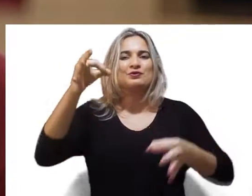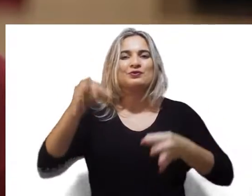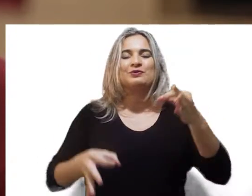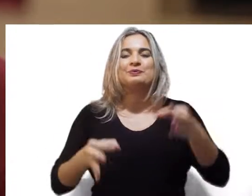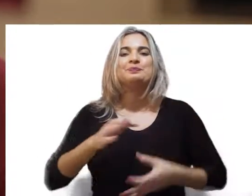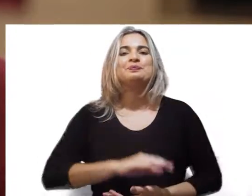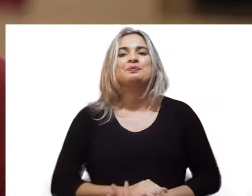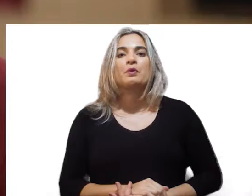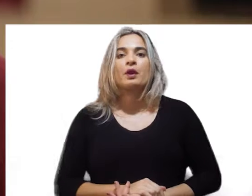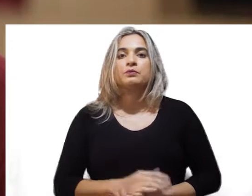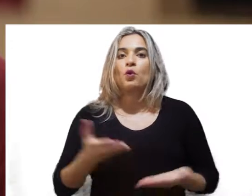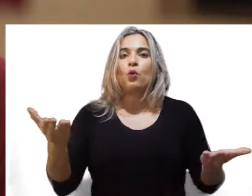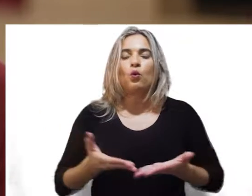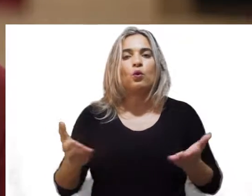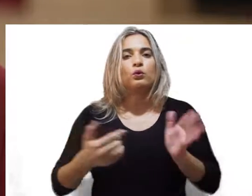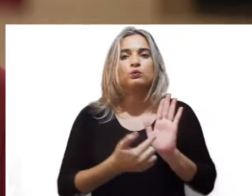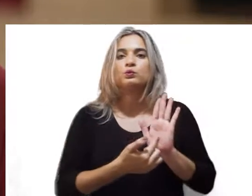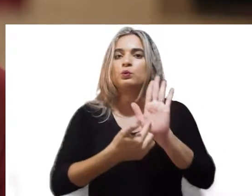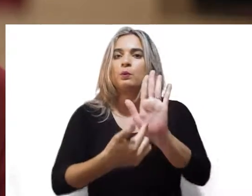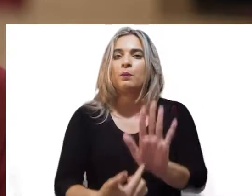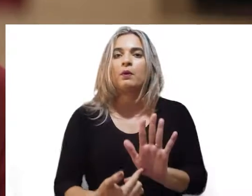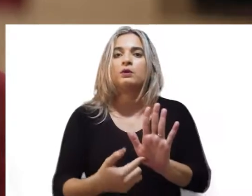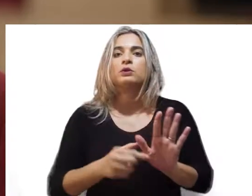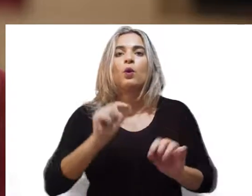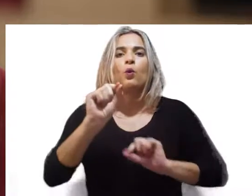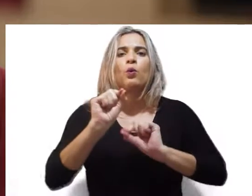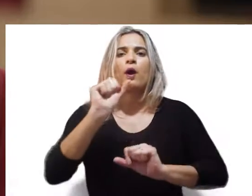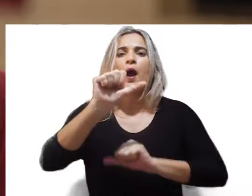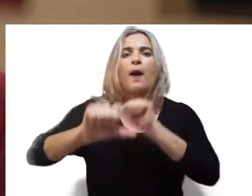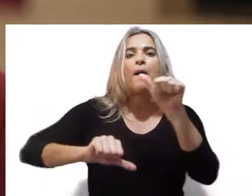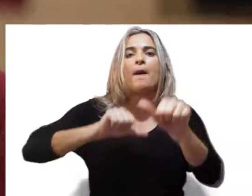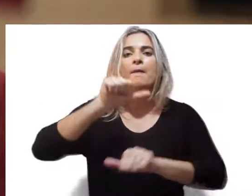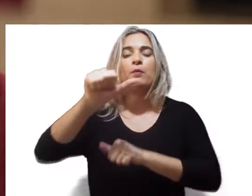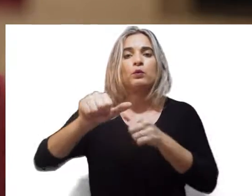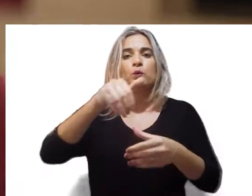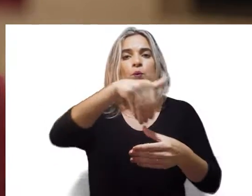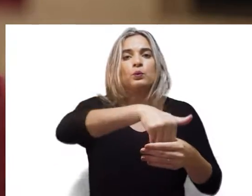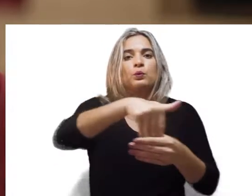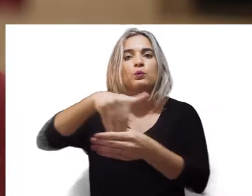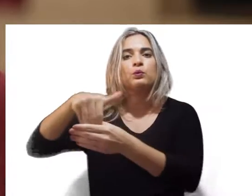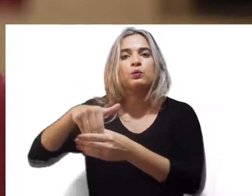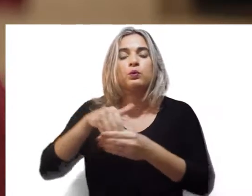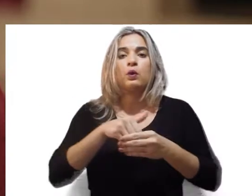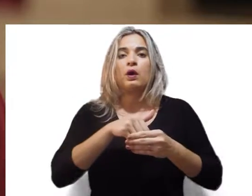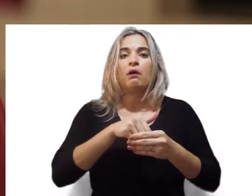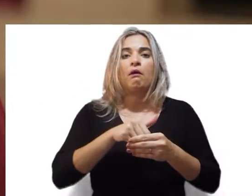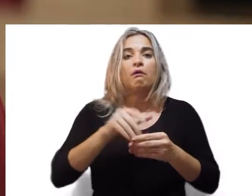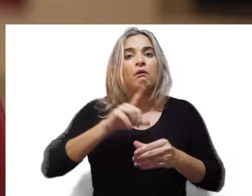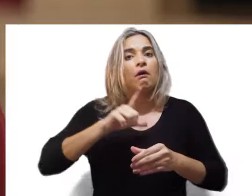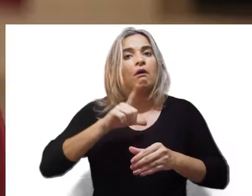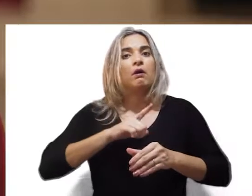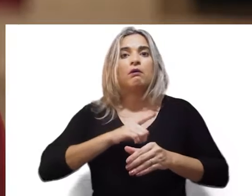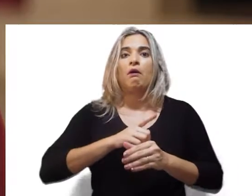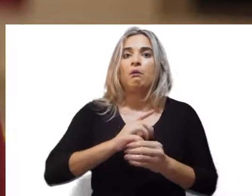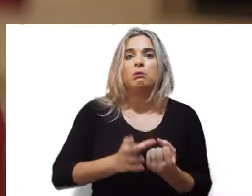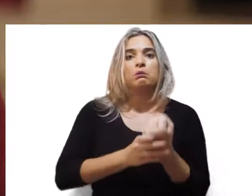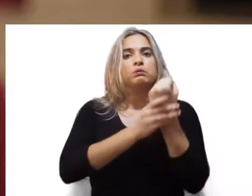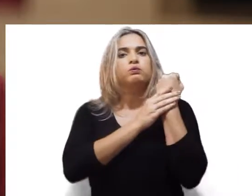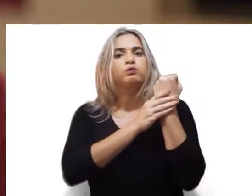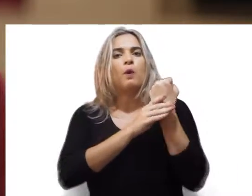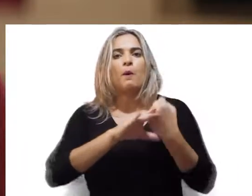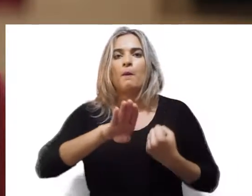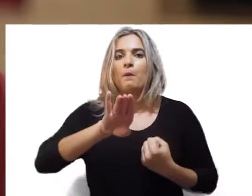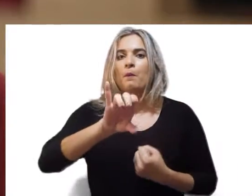No programa de hoje você vai conferir as principais mudanças promovidas pelo Regional Eleitoral Potiguar nos locais de votação para garantir a